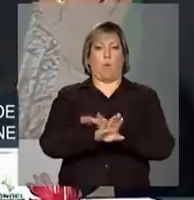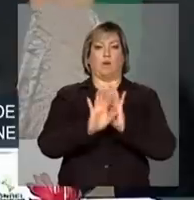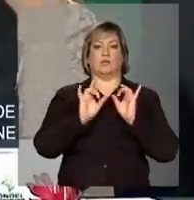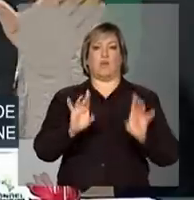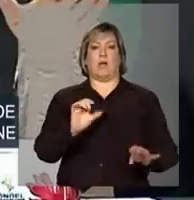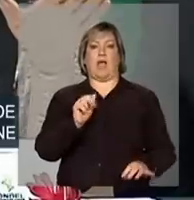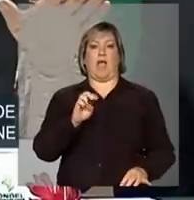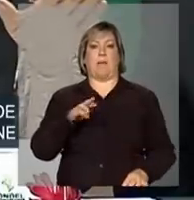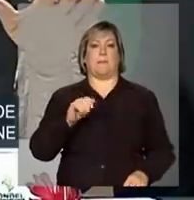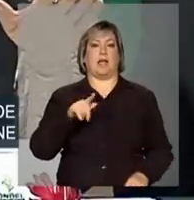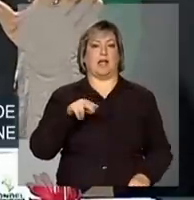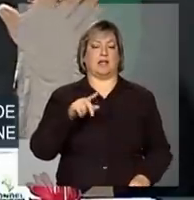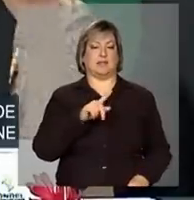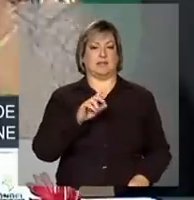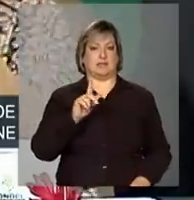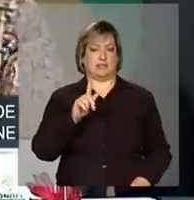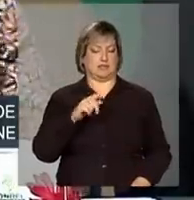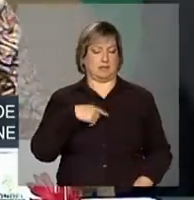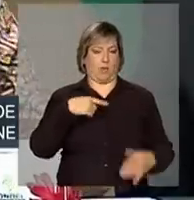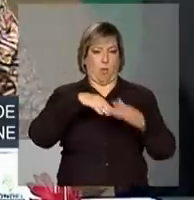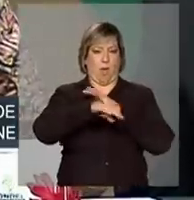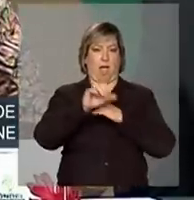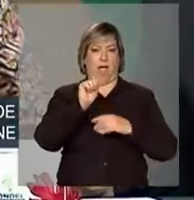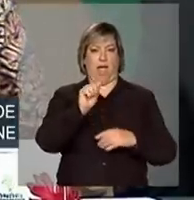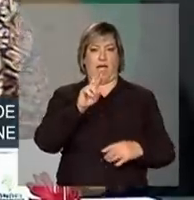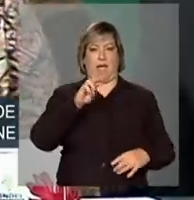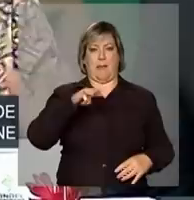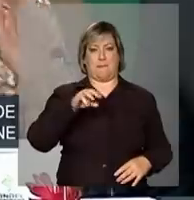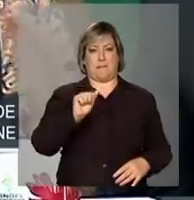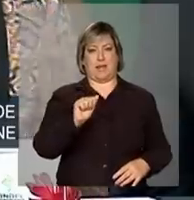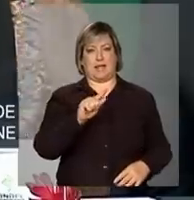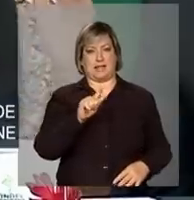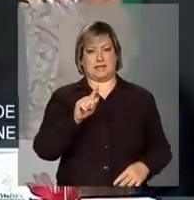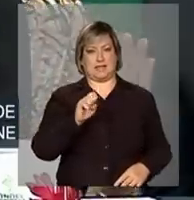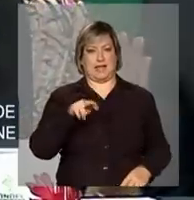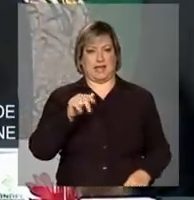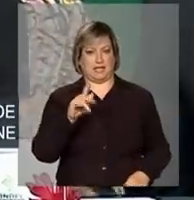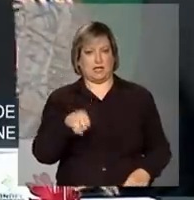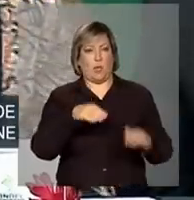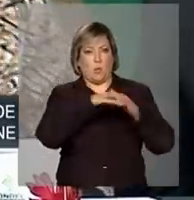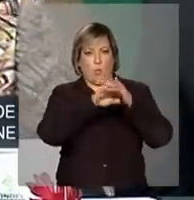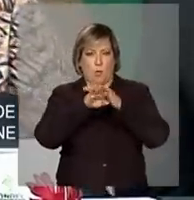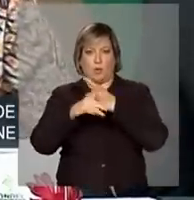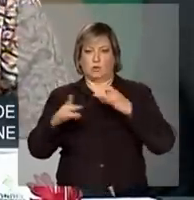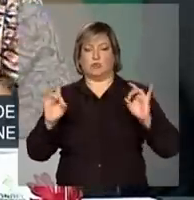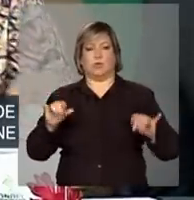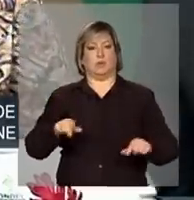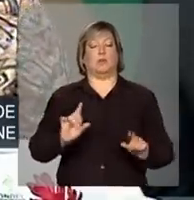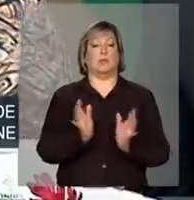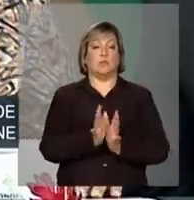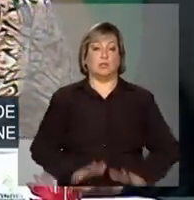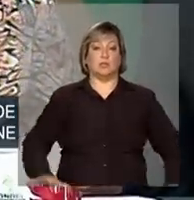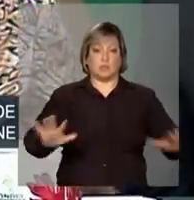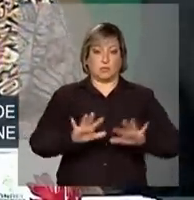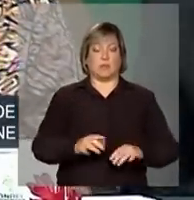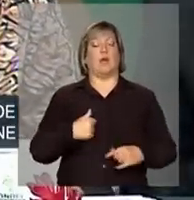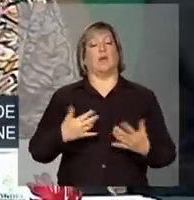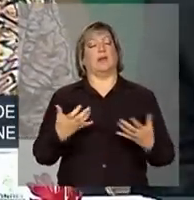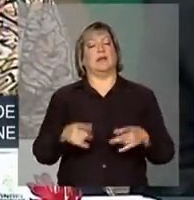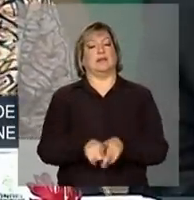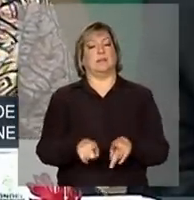inteiro em assistência técnica. E aqui, especificamente, foque nisso mesmo. Queria também